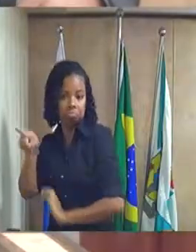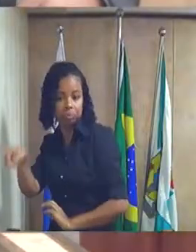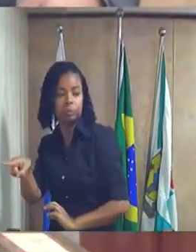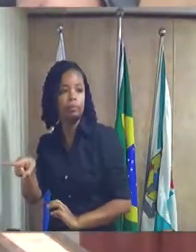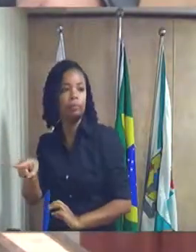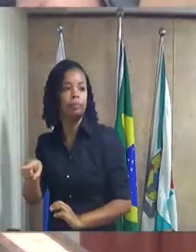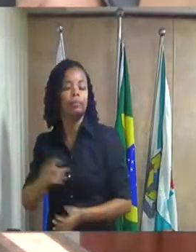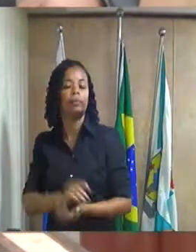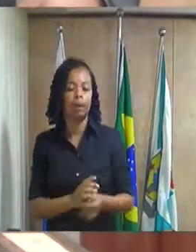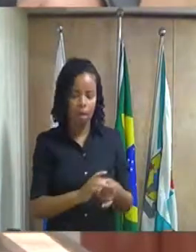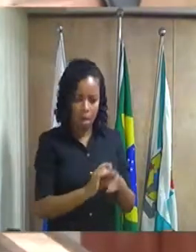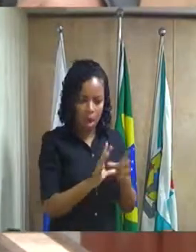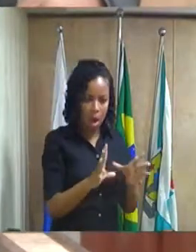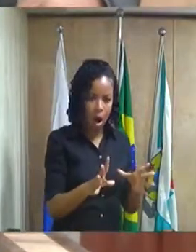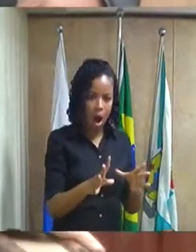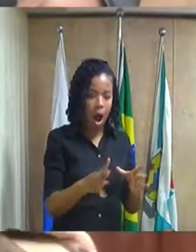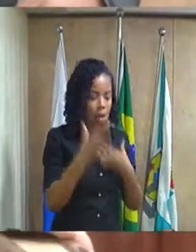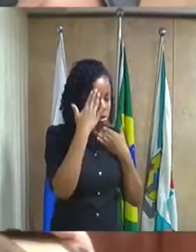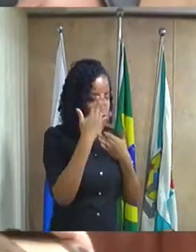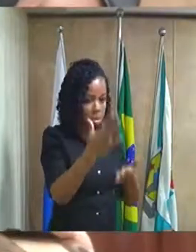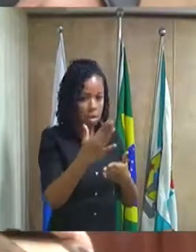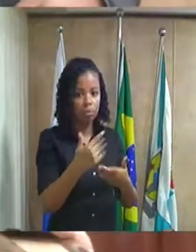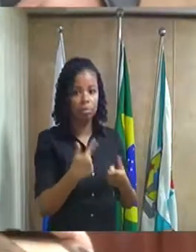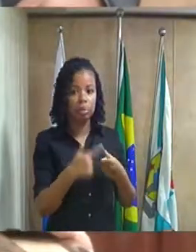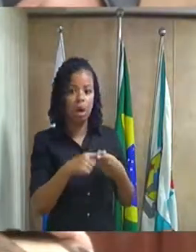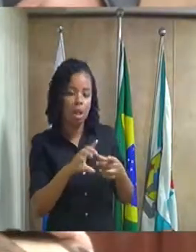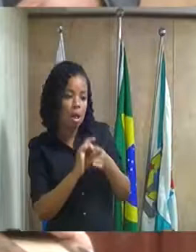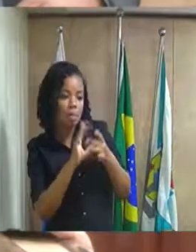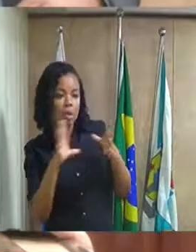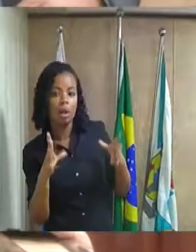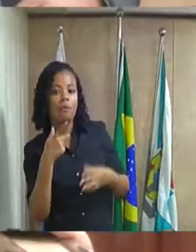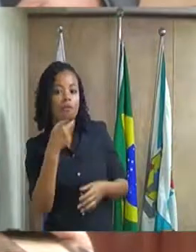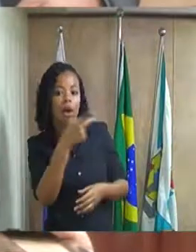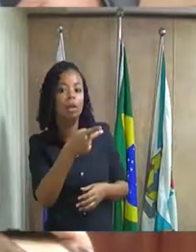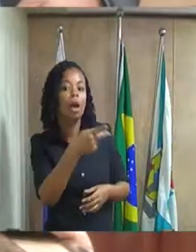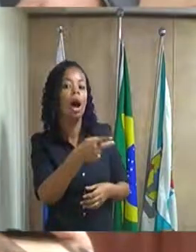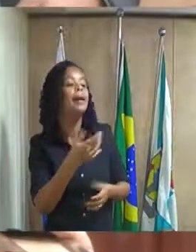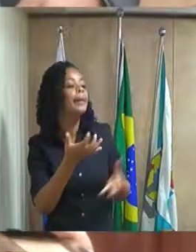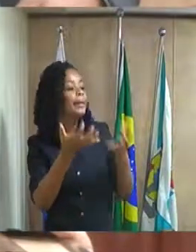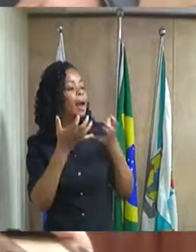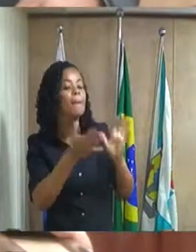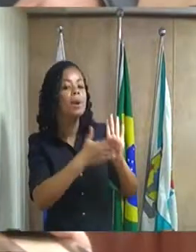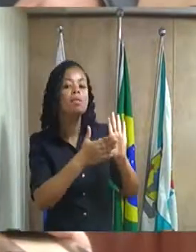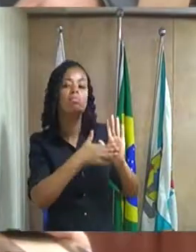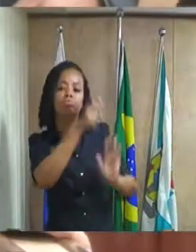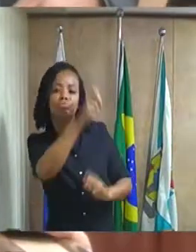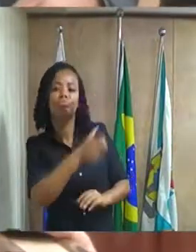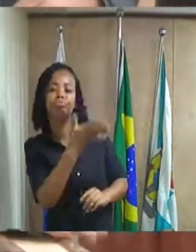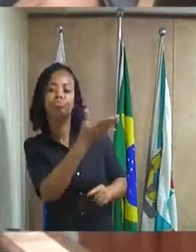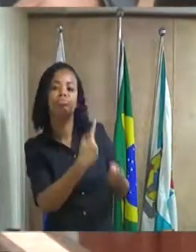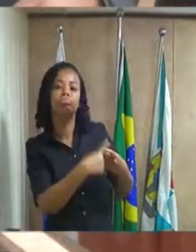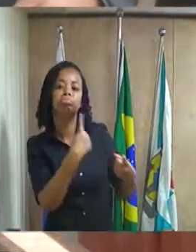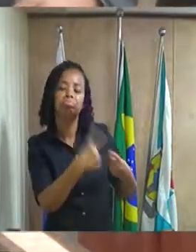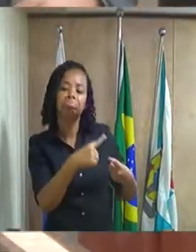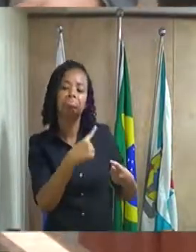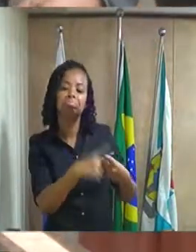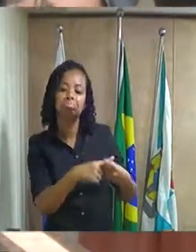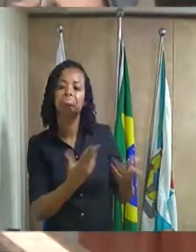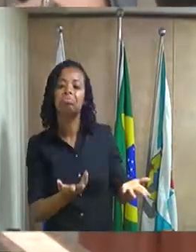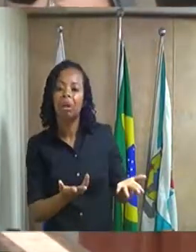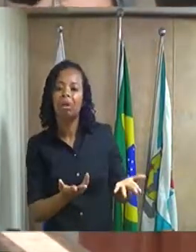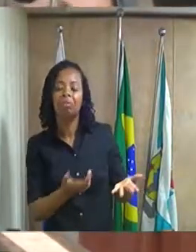Agradecendo a parte de Vossa Excelência, eu ocupo esse espaço nesse momento para parabenizar Vossa Excelência. Vossa Excelência